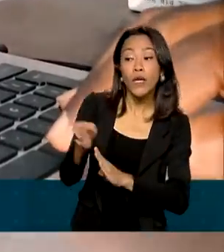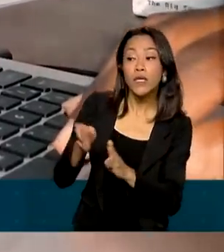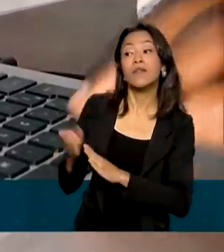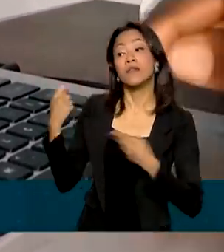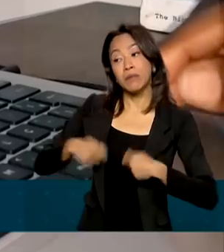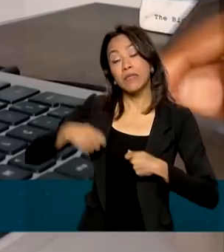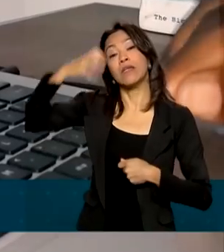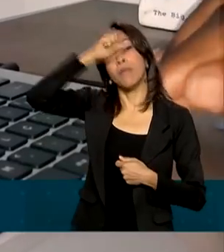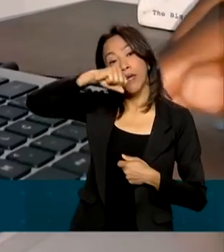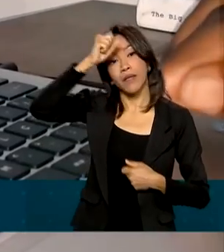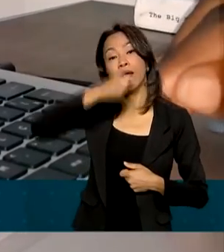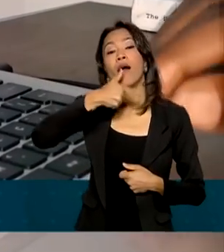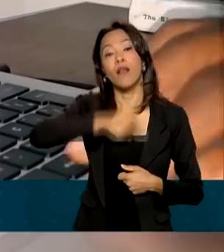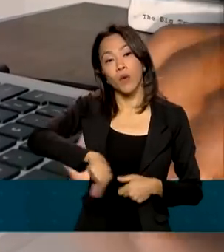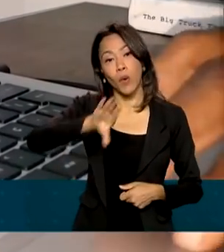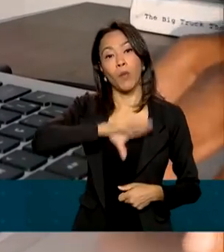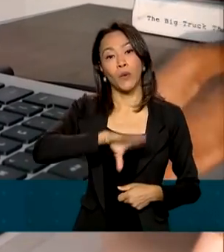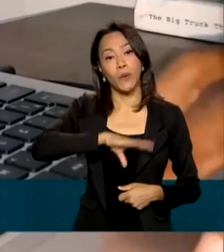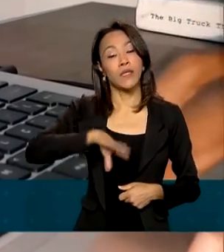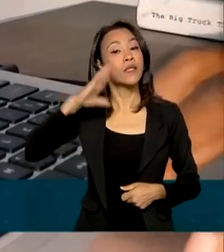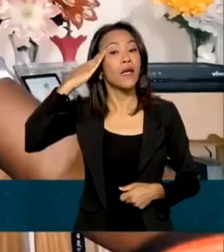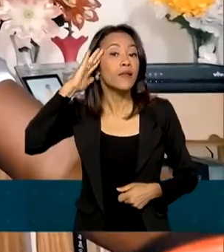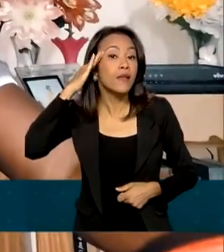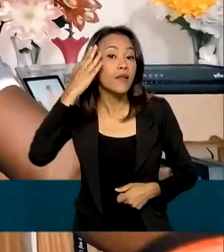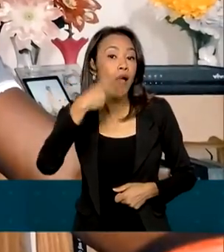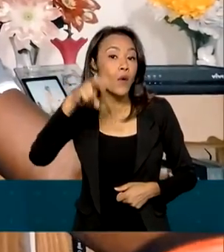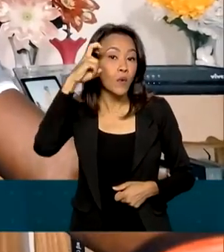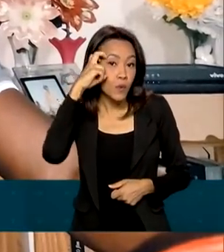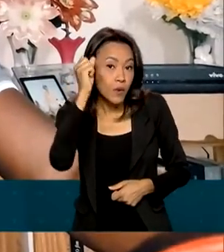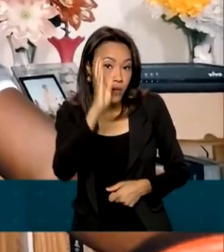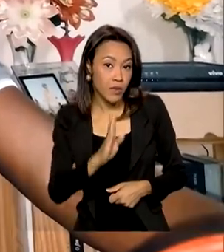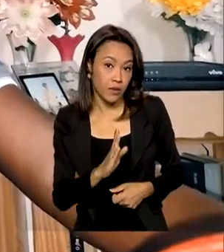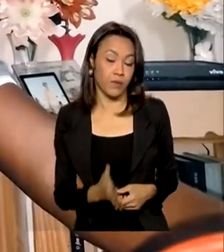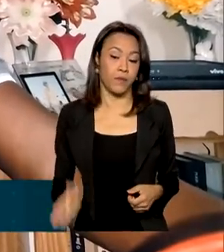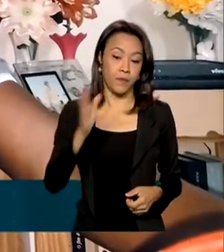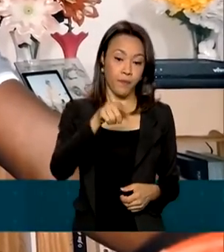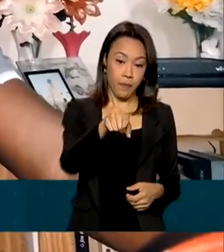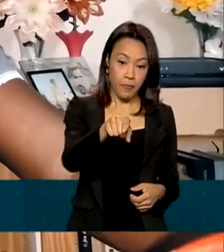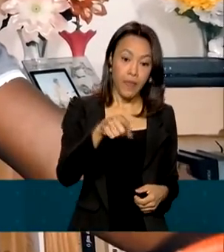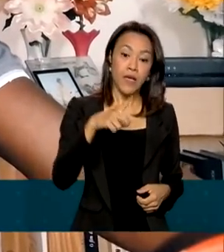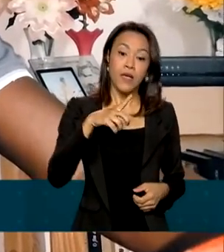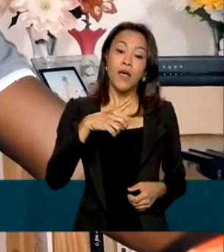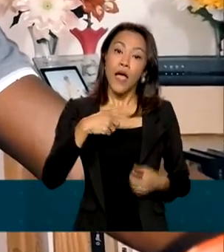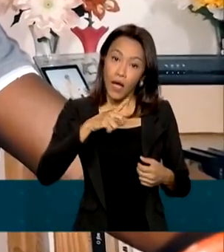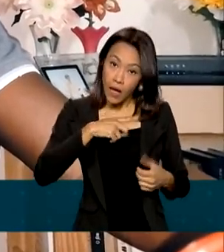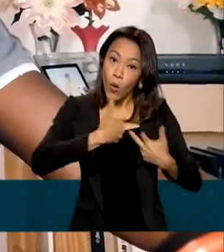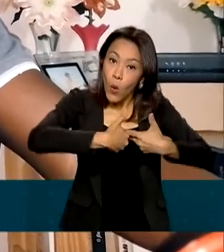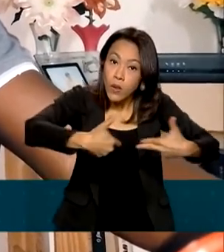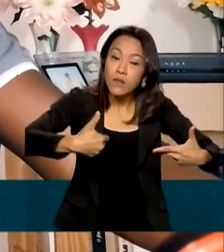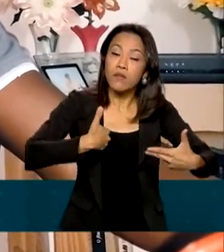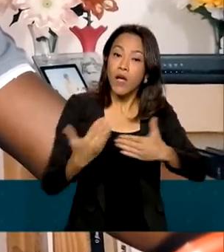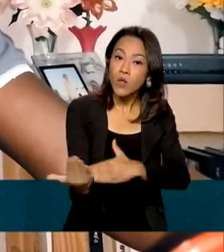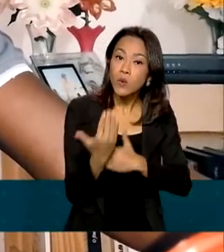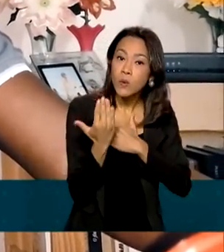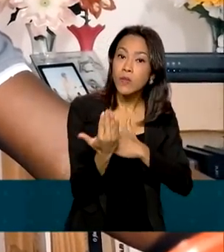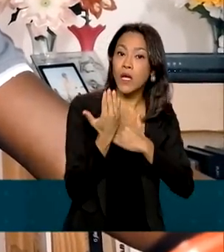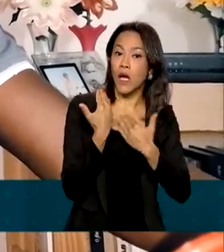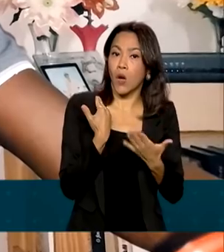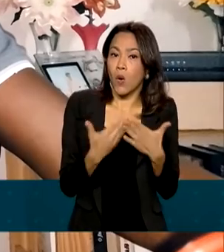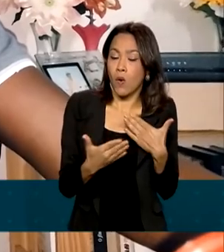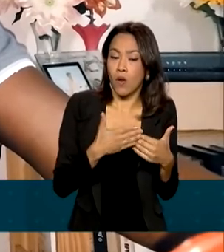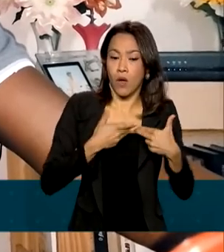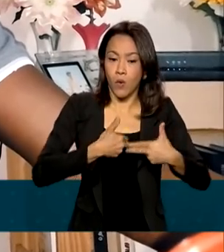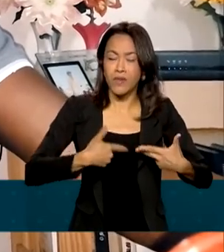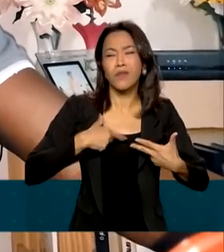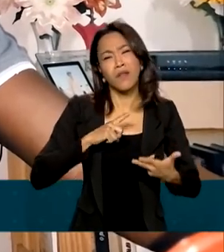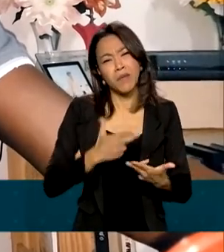português e compreendam a cultura do país. São as coisas que vão ajudar muito a entender qualquer procedimento e